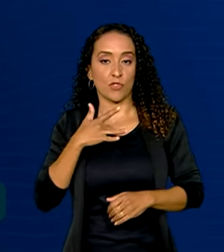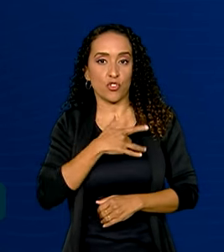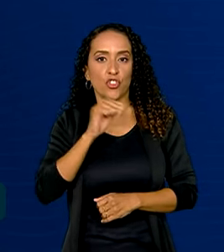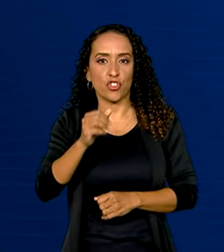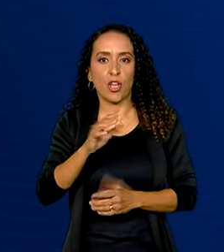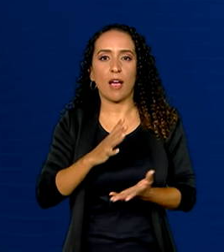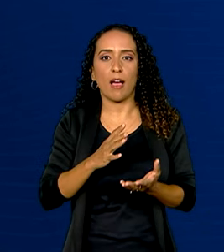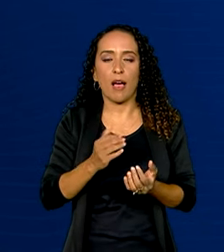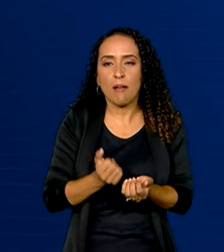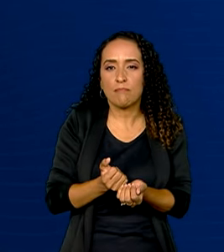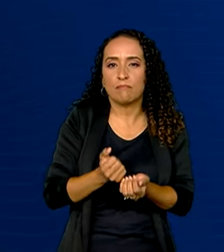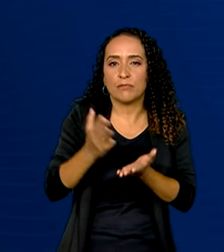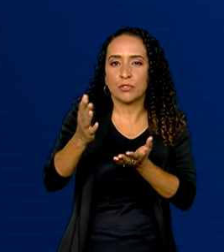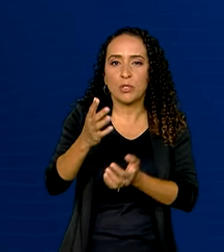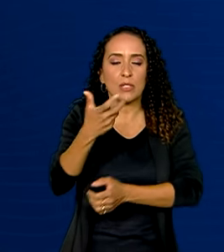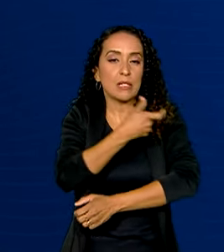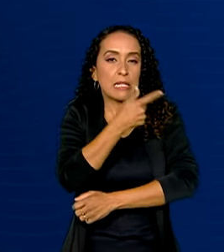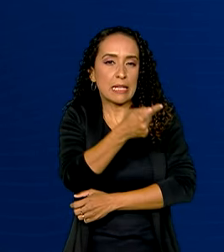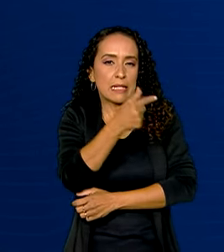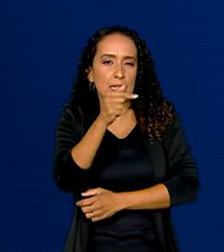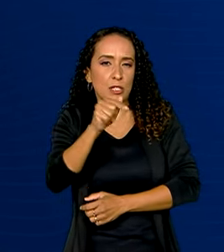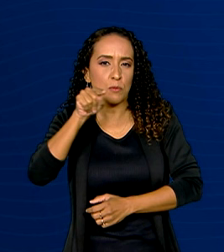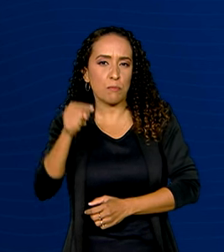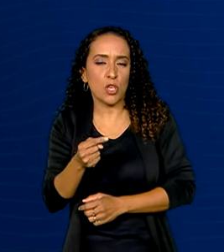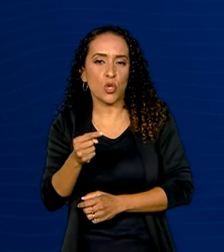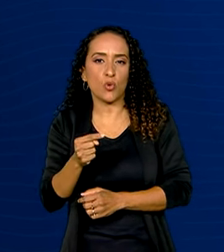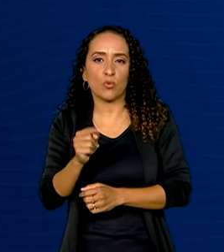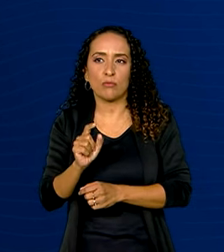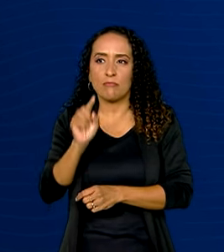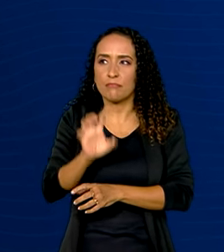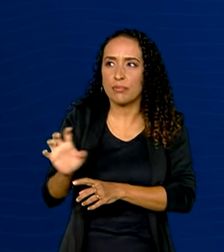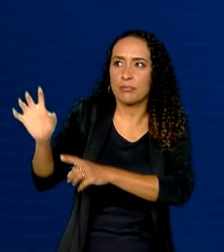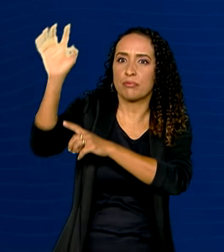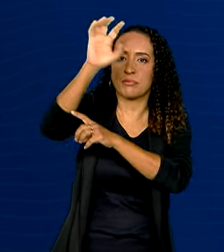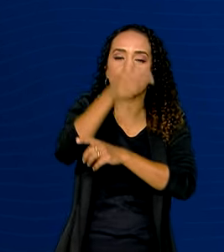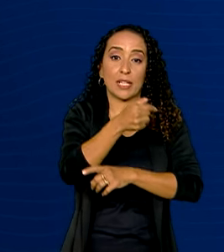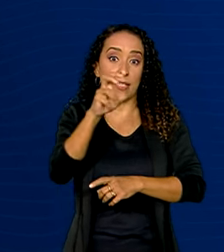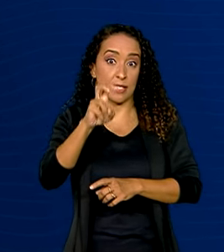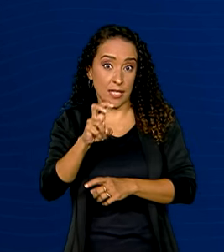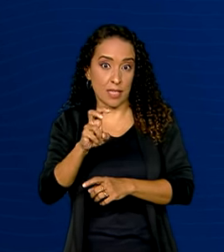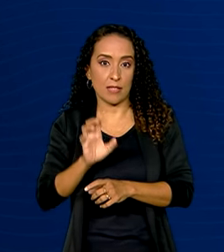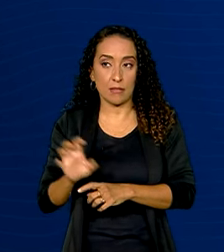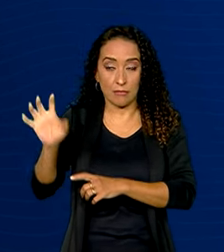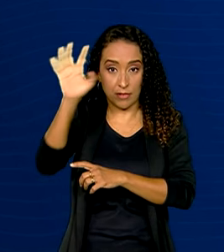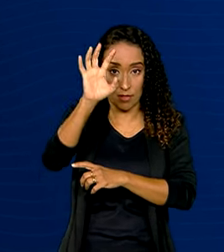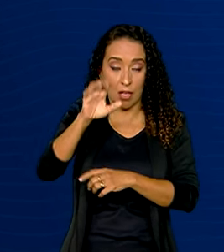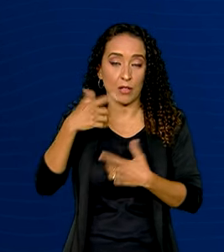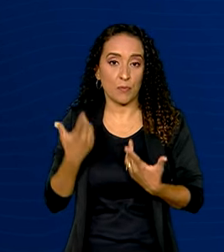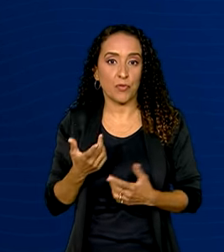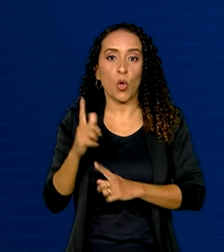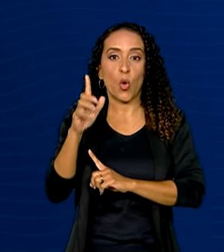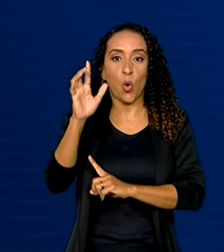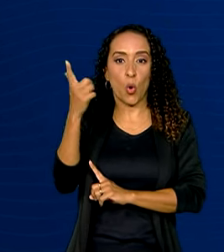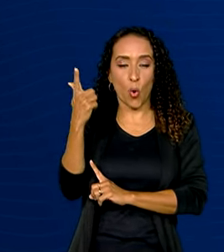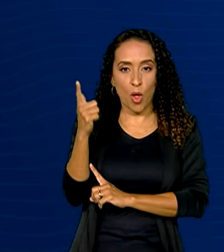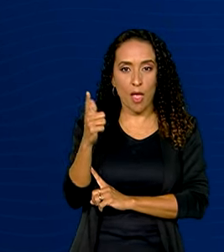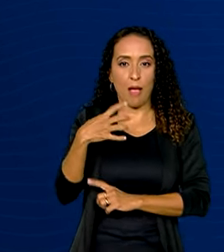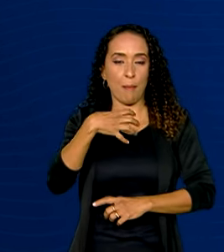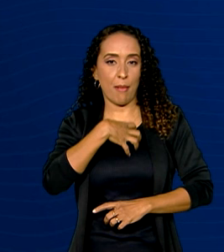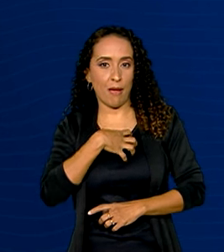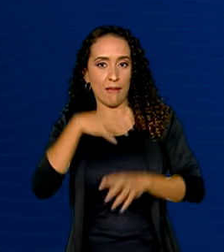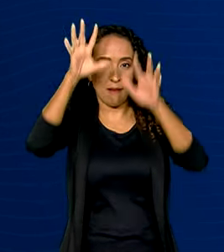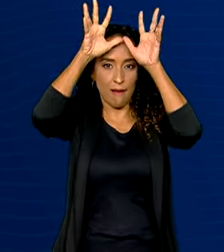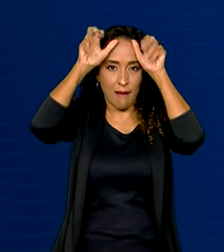enviou 712 mil doses para 315 municípios nos seguintes estados. Goiás, Bahia,